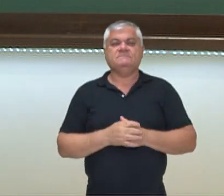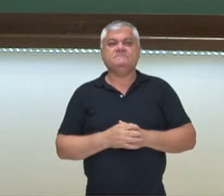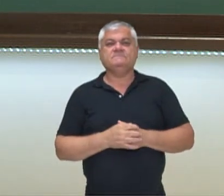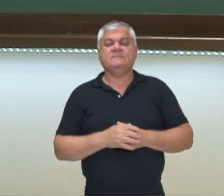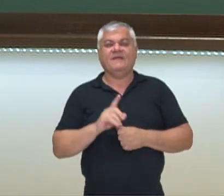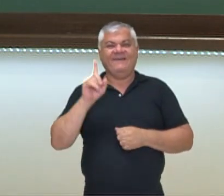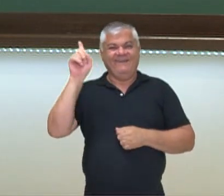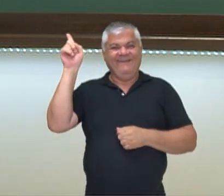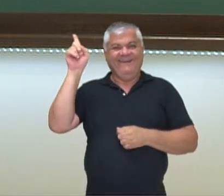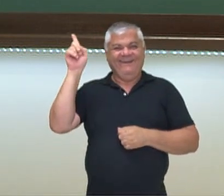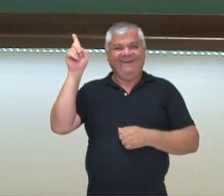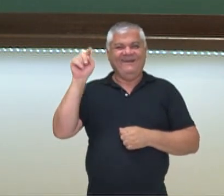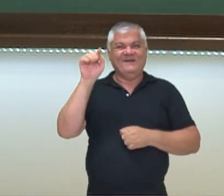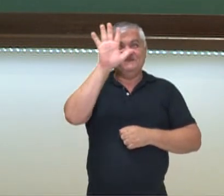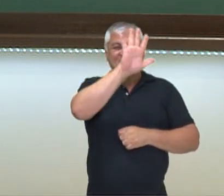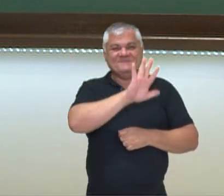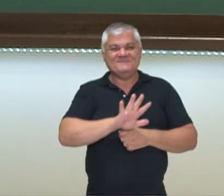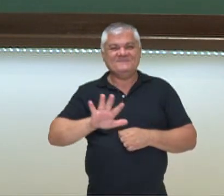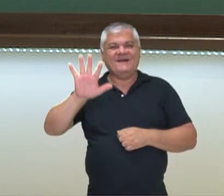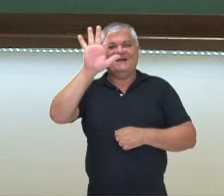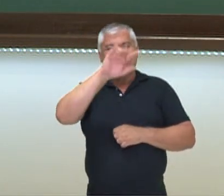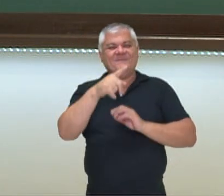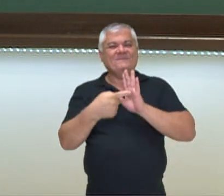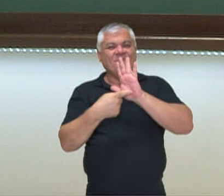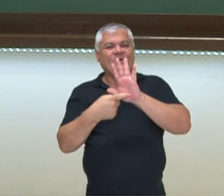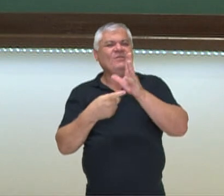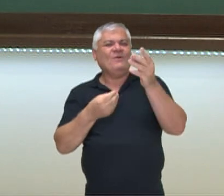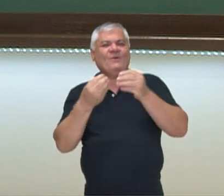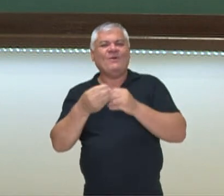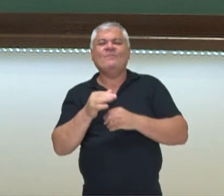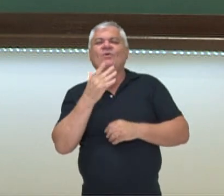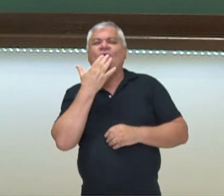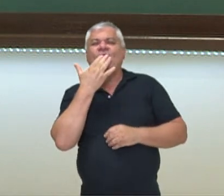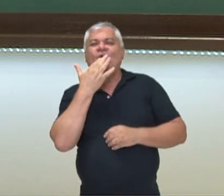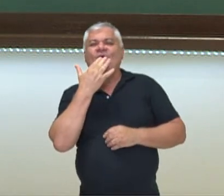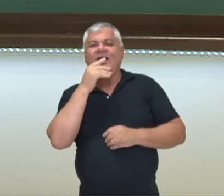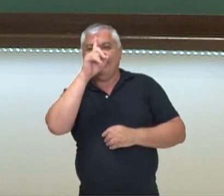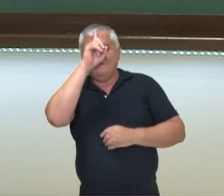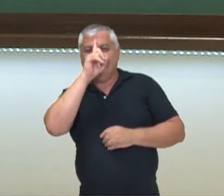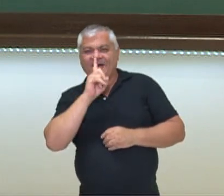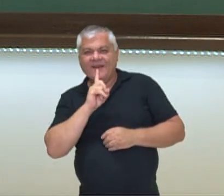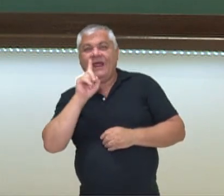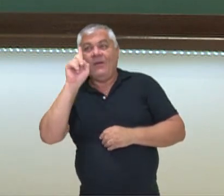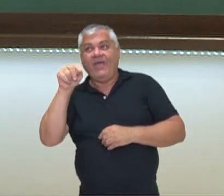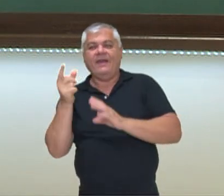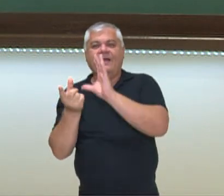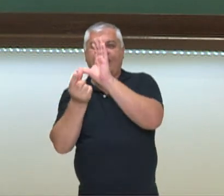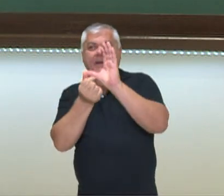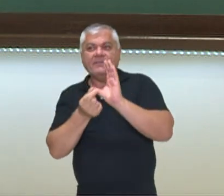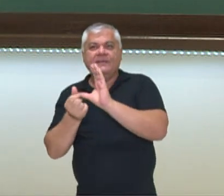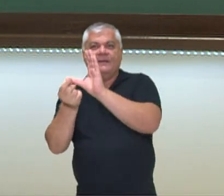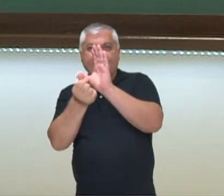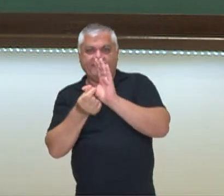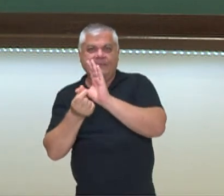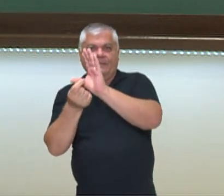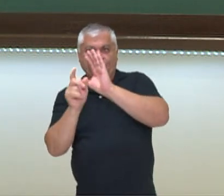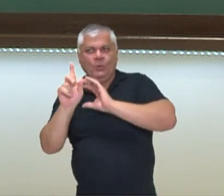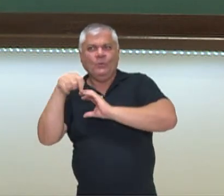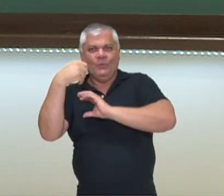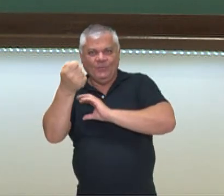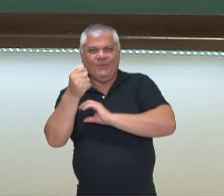destaca a formatação da época. Então nós temos em amarelo principalmente os países capitalistas abertos, os que